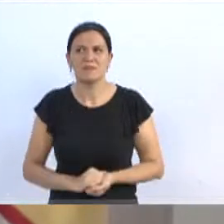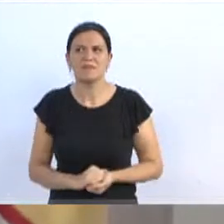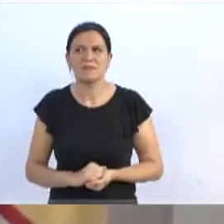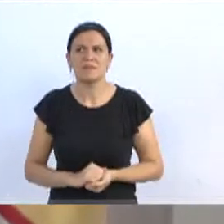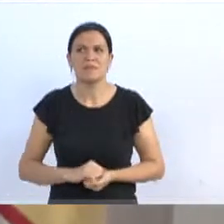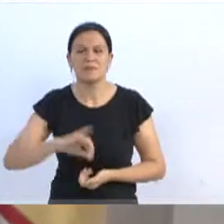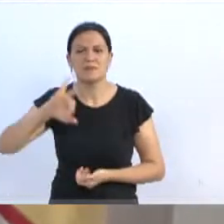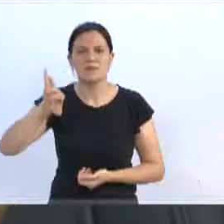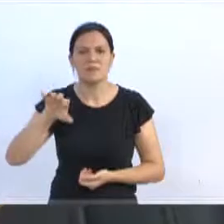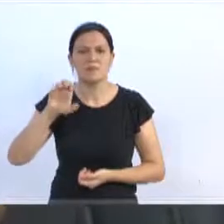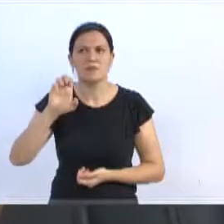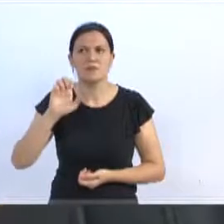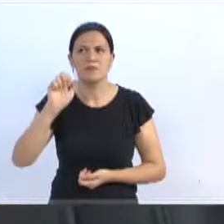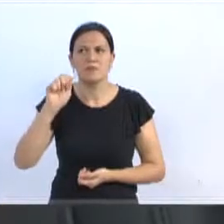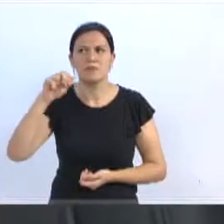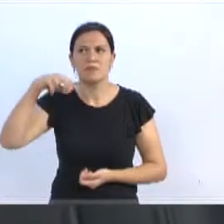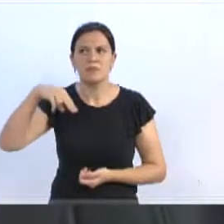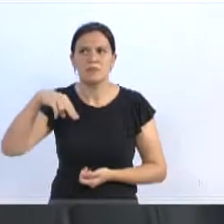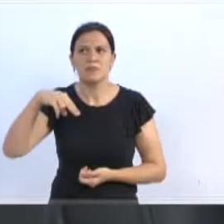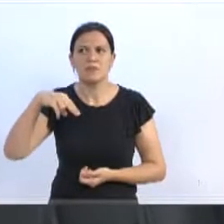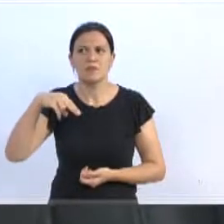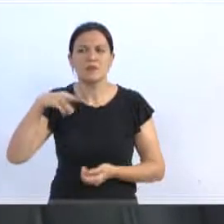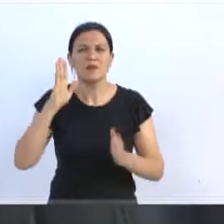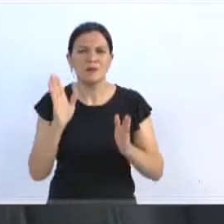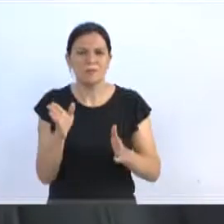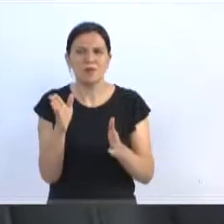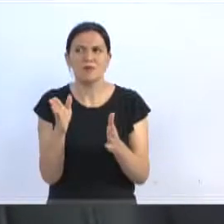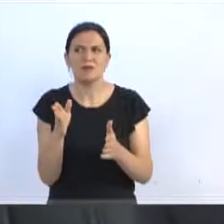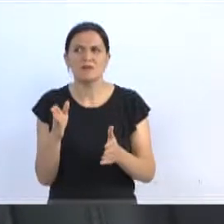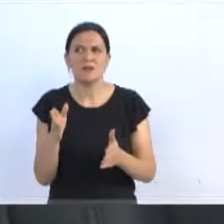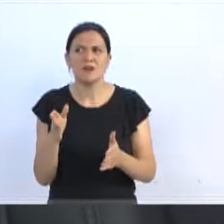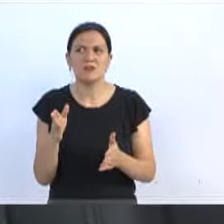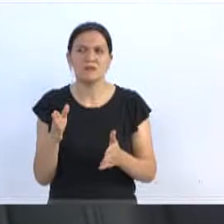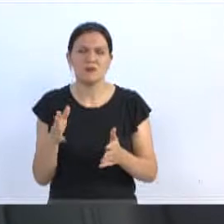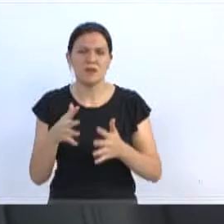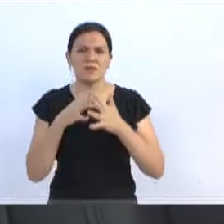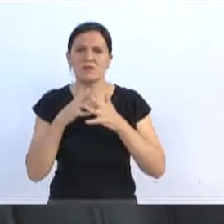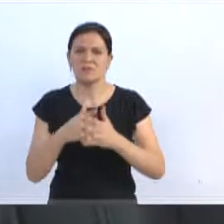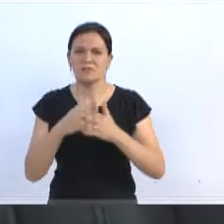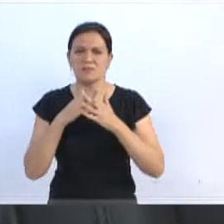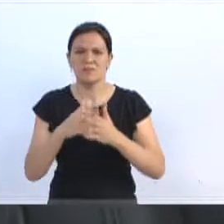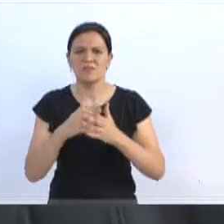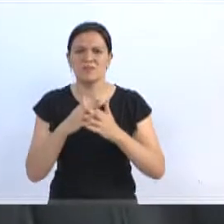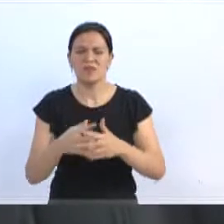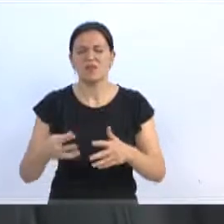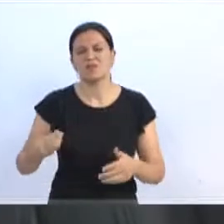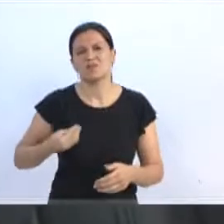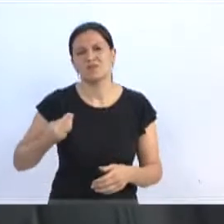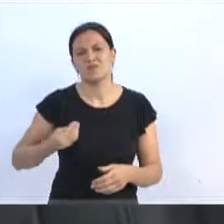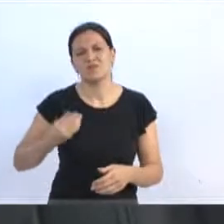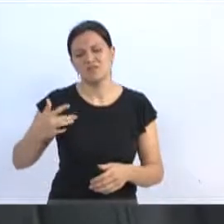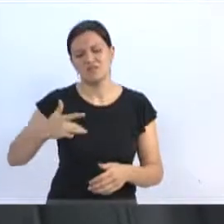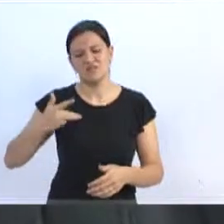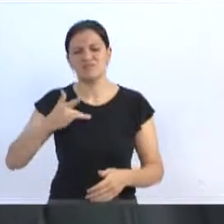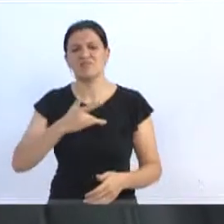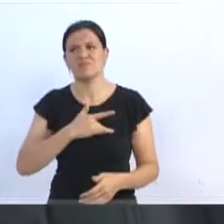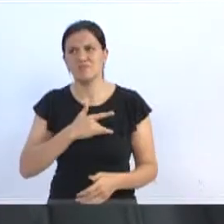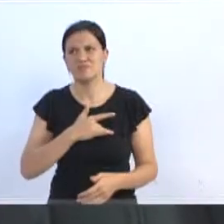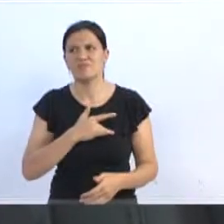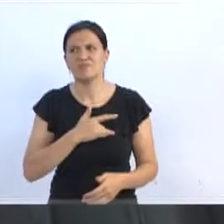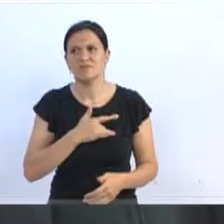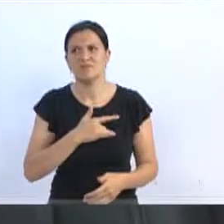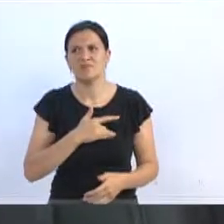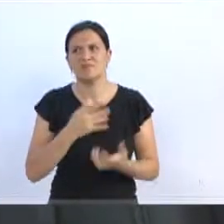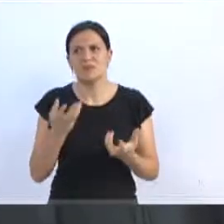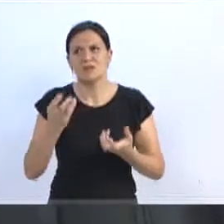Jean, que hoje é uma pessoa que está passando por uma situação bem complicada na parte da saúde. Quero